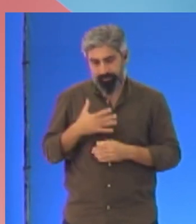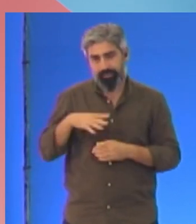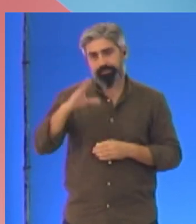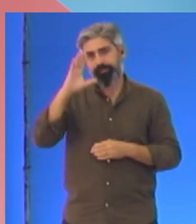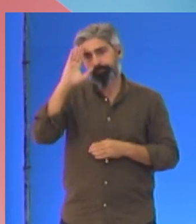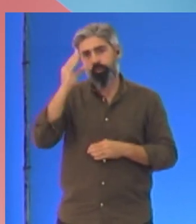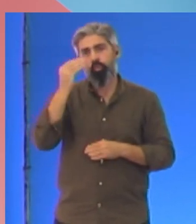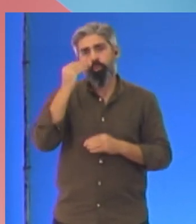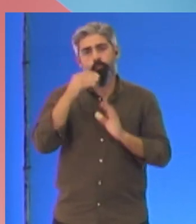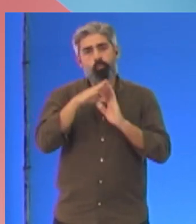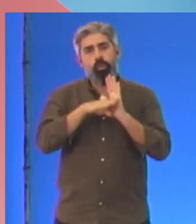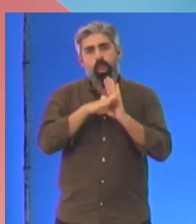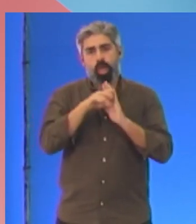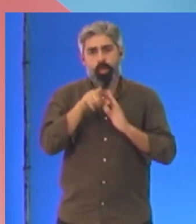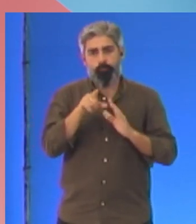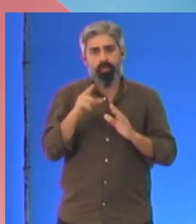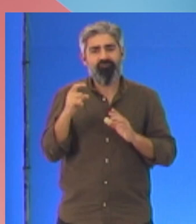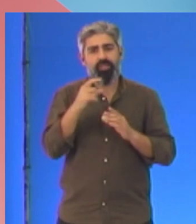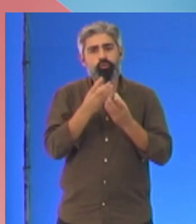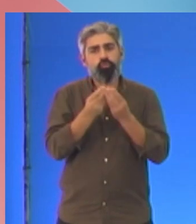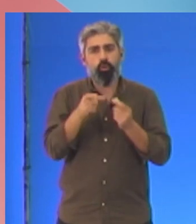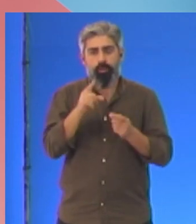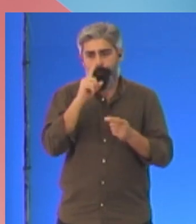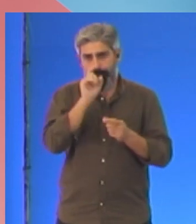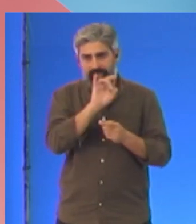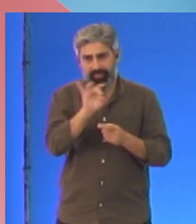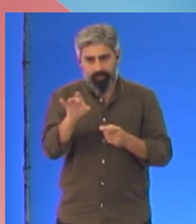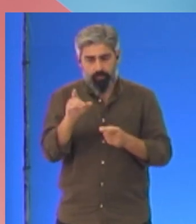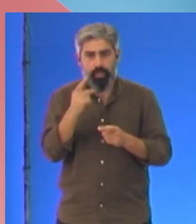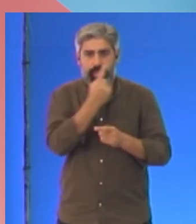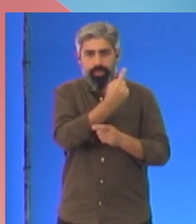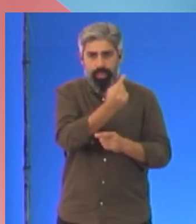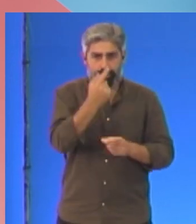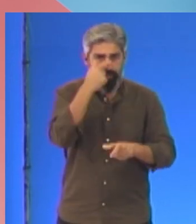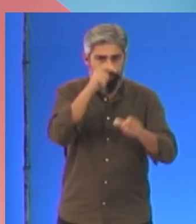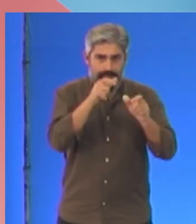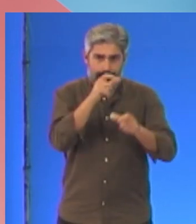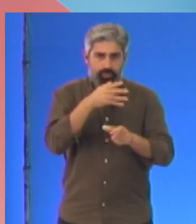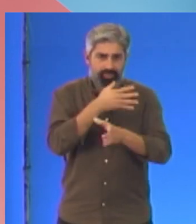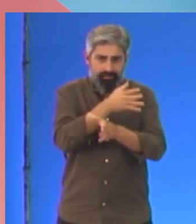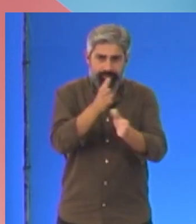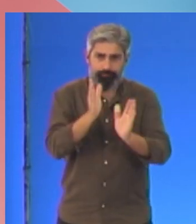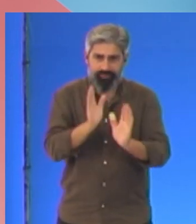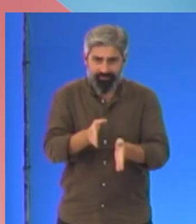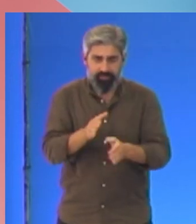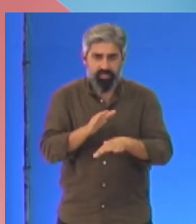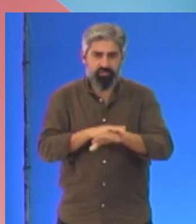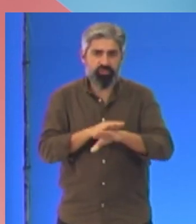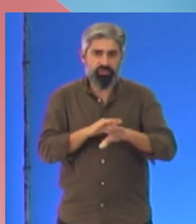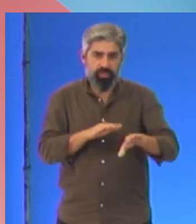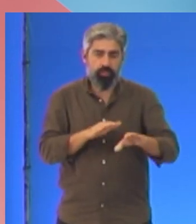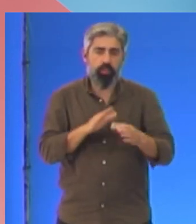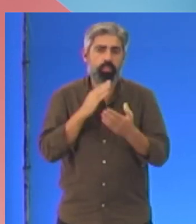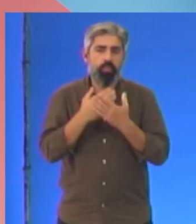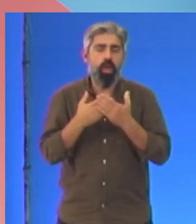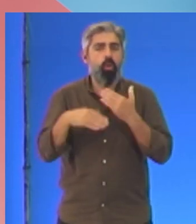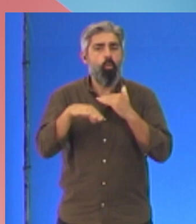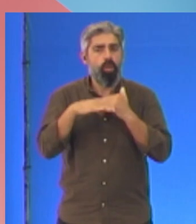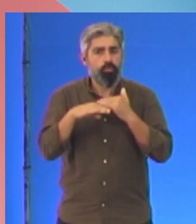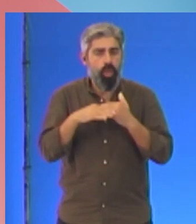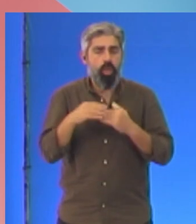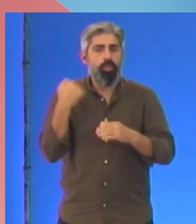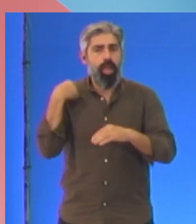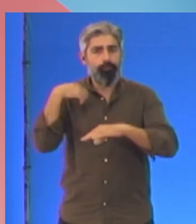para combater o vírus da mentira? Dizemos a cada trabalhador e a cada trabalhadora que a esquerda é igualdade, habitação,